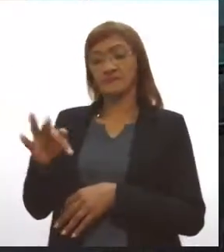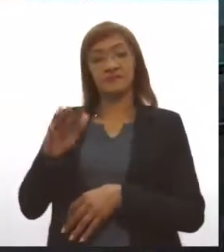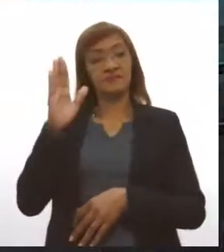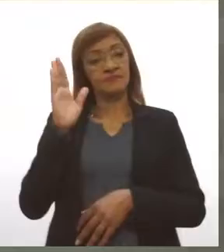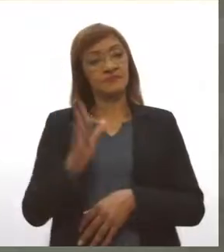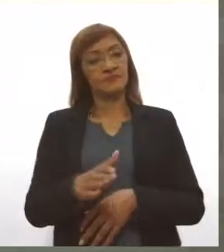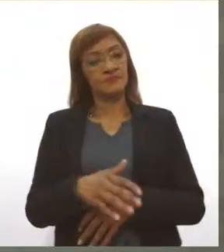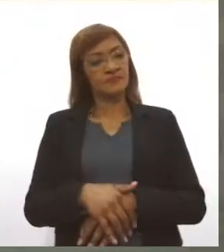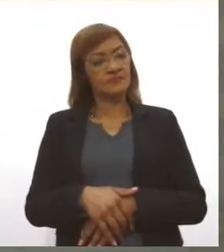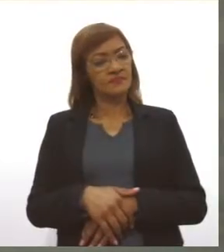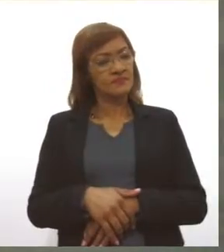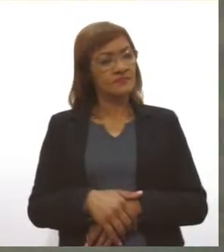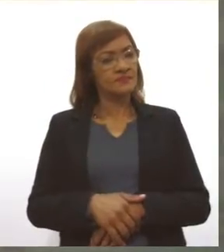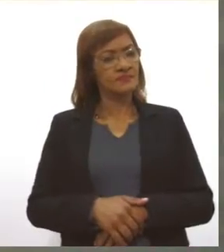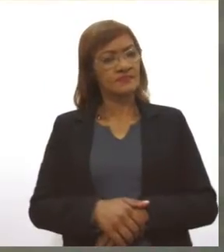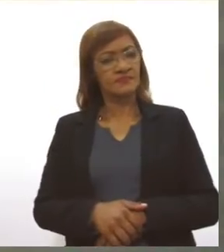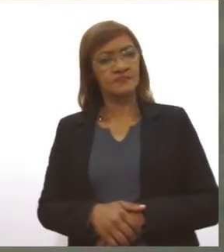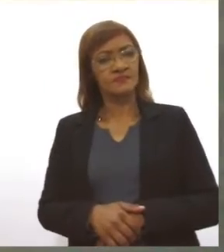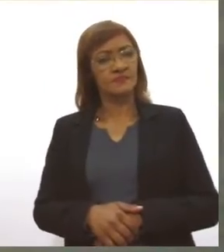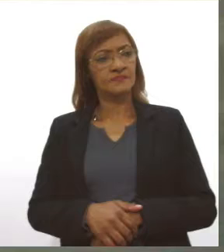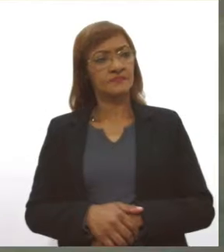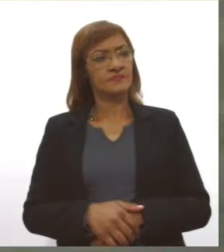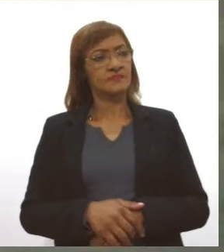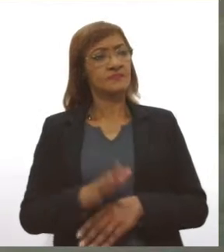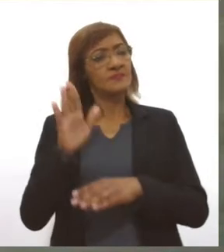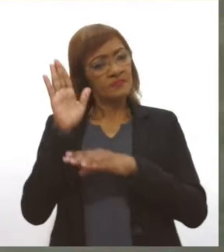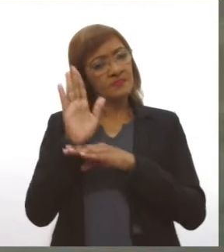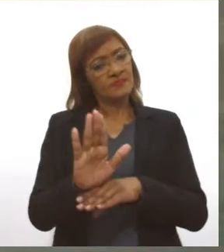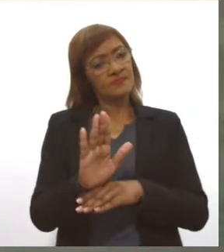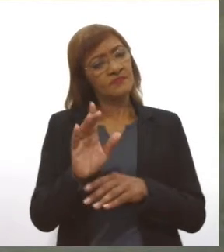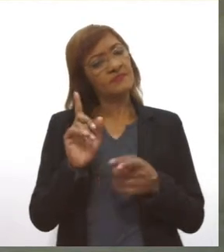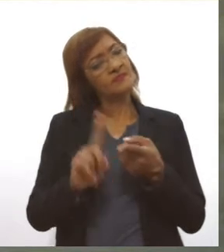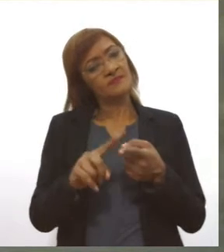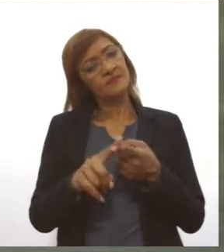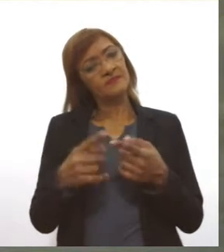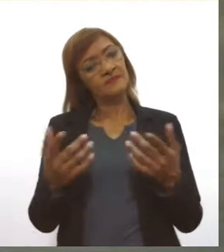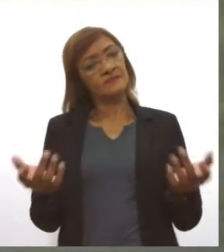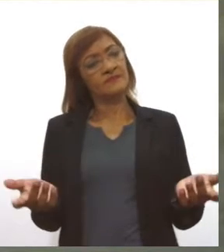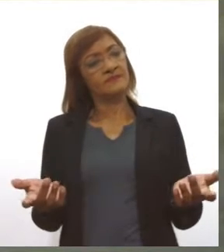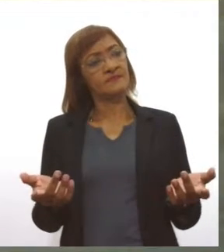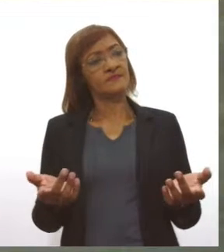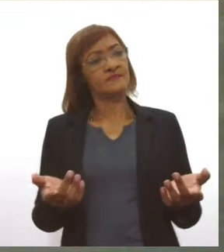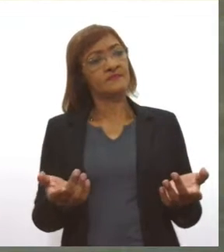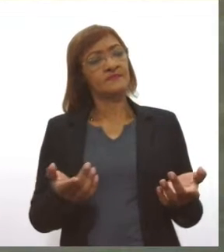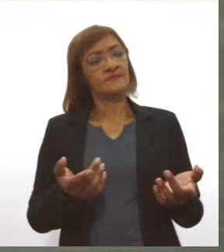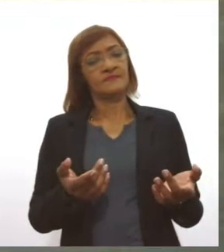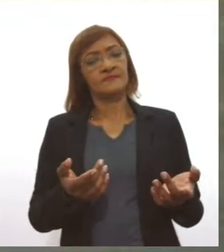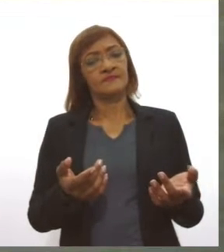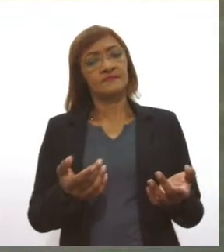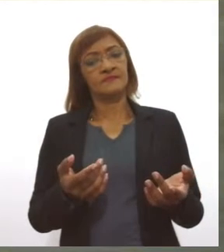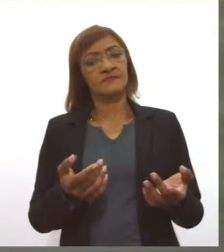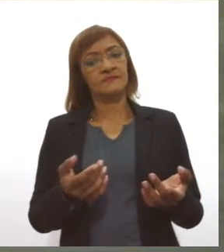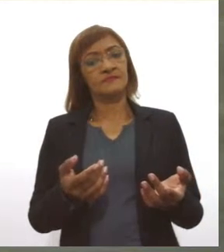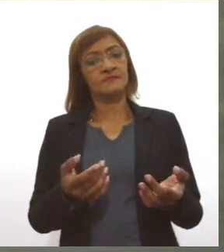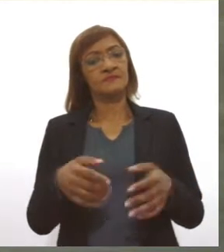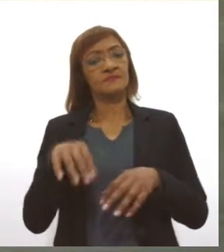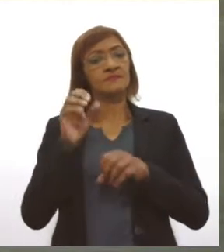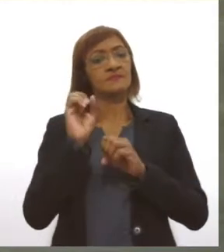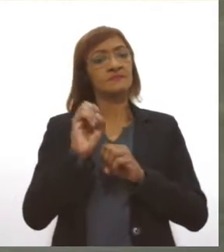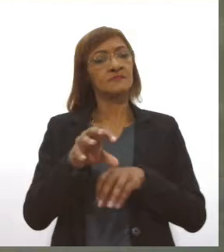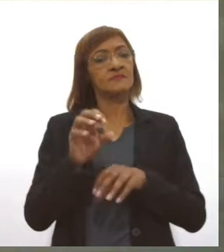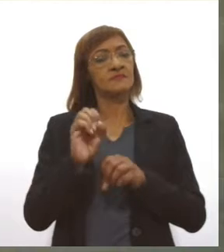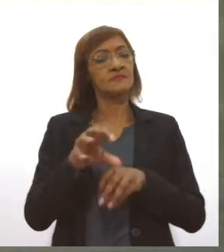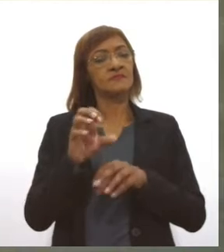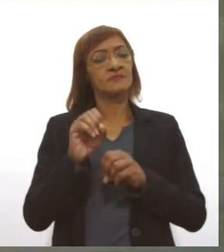certo? E o que ajuda também, né? Na fomentação da educação básica